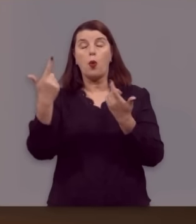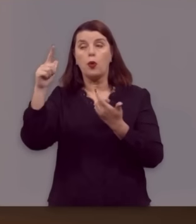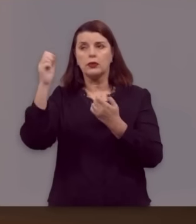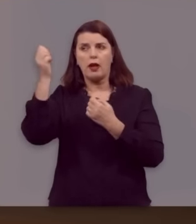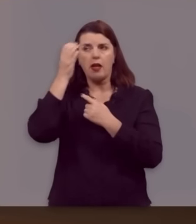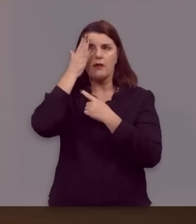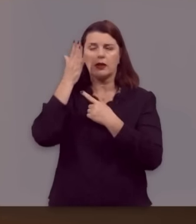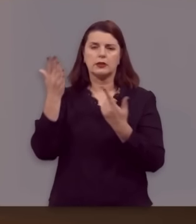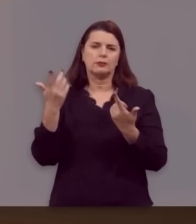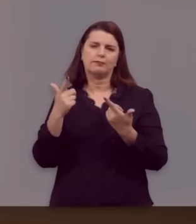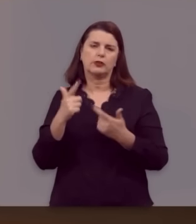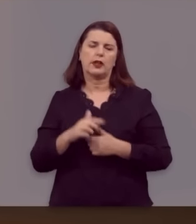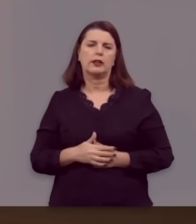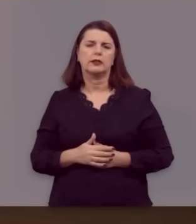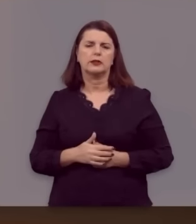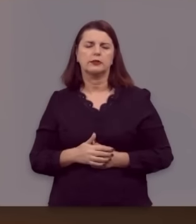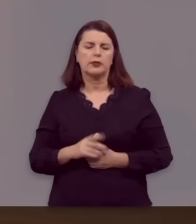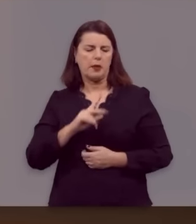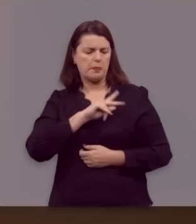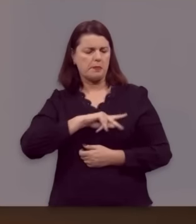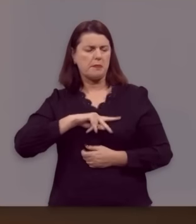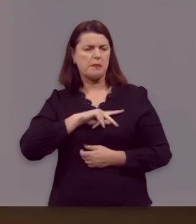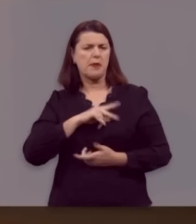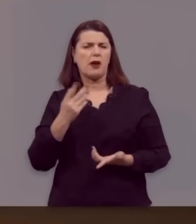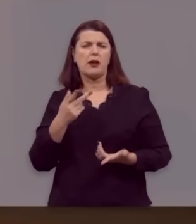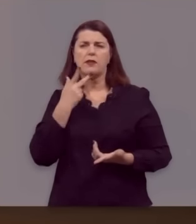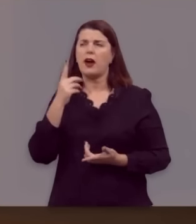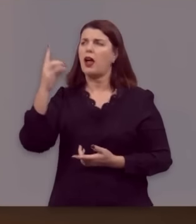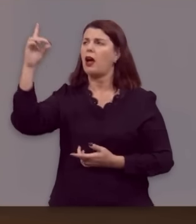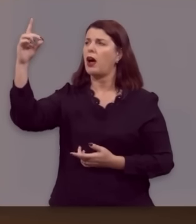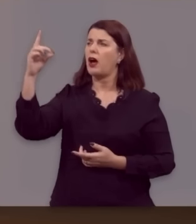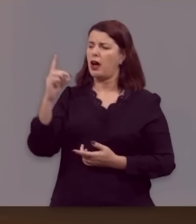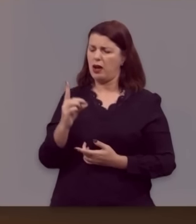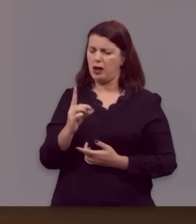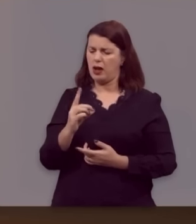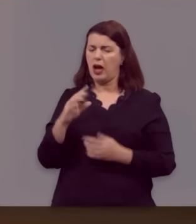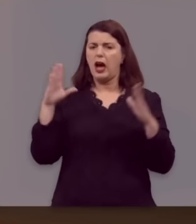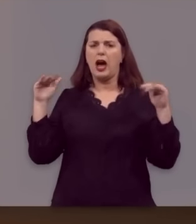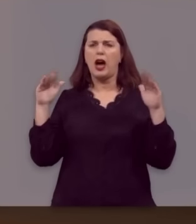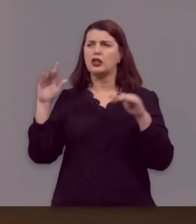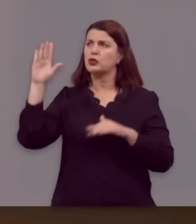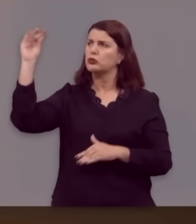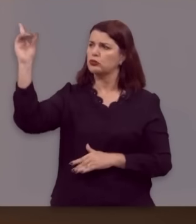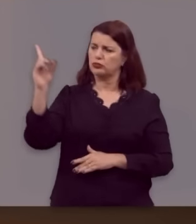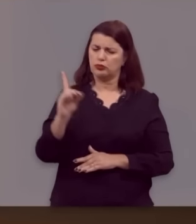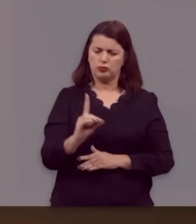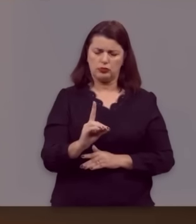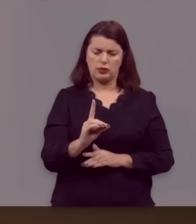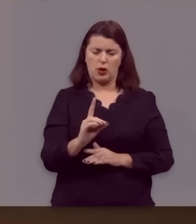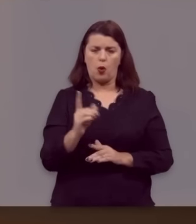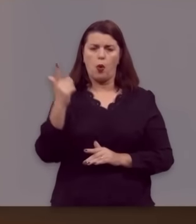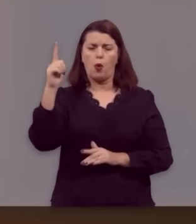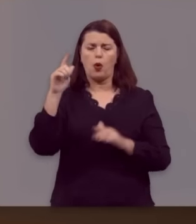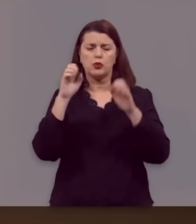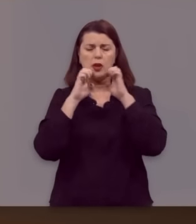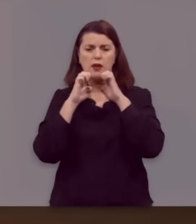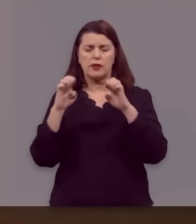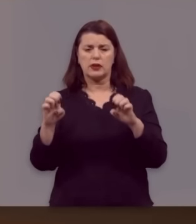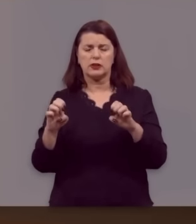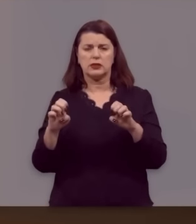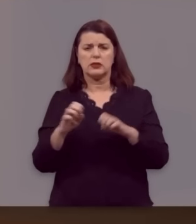O apóstolo Paulo chegou a dizer, ainda que um anjo desça do céu e pregue outro Evangelho que vá além deste, seja